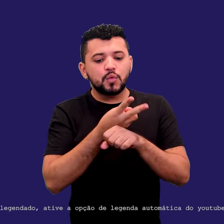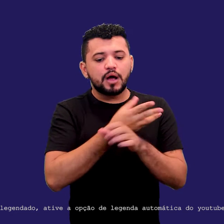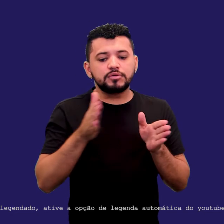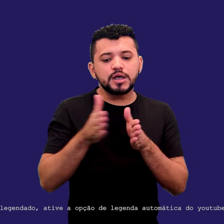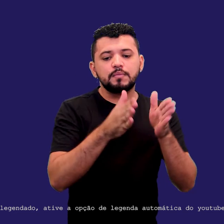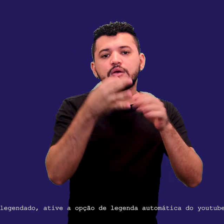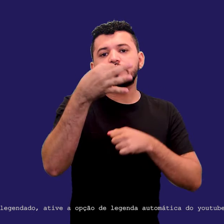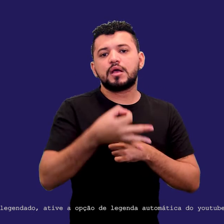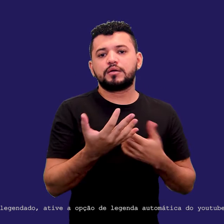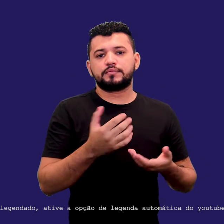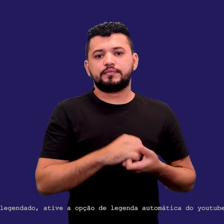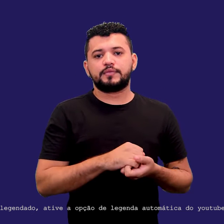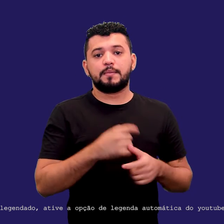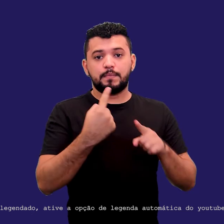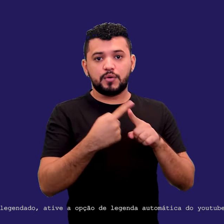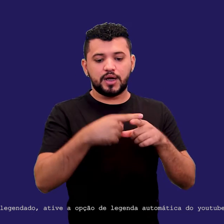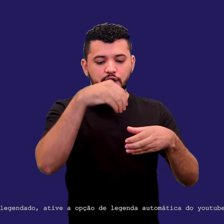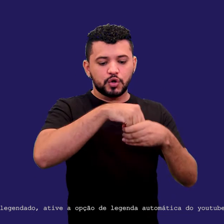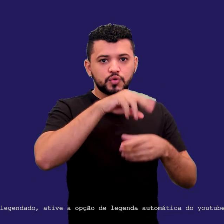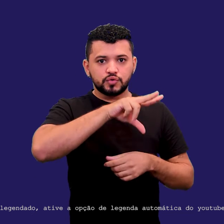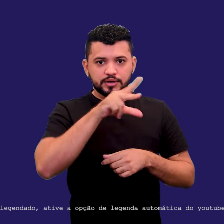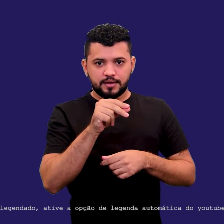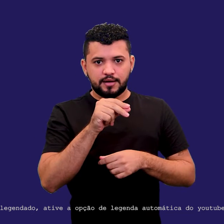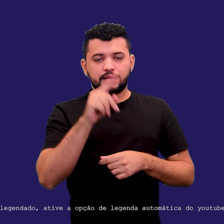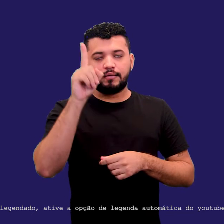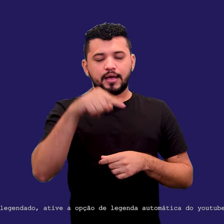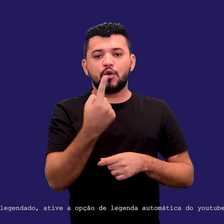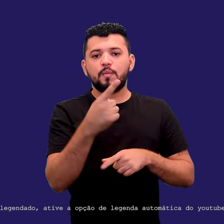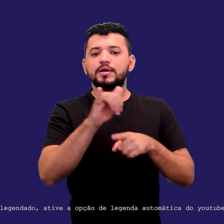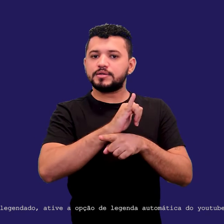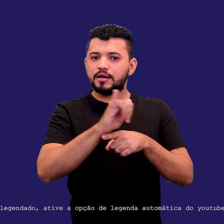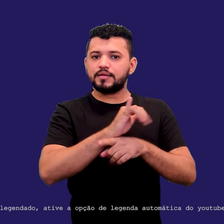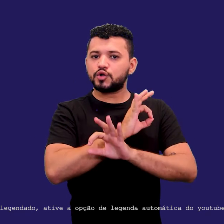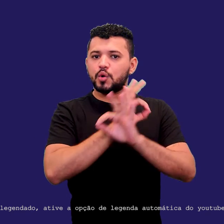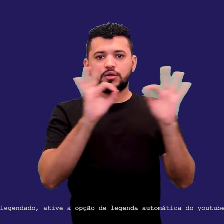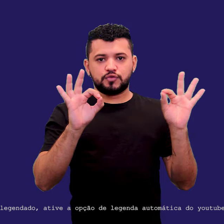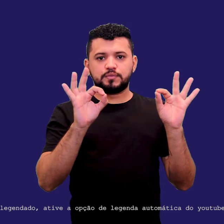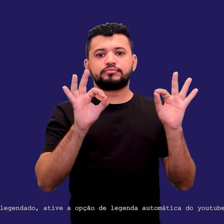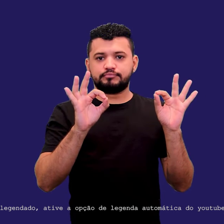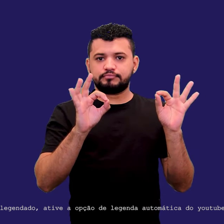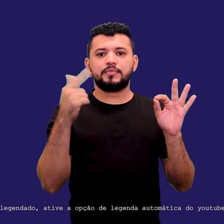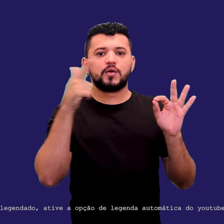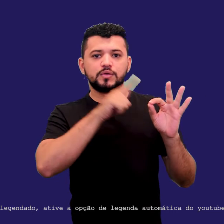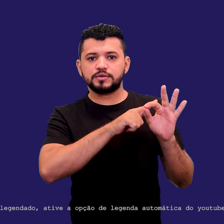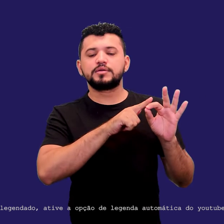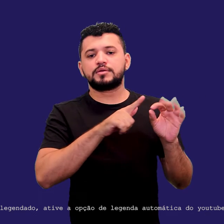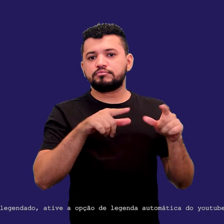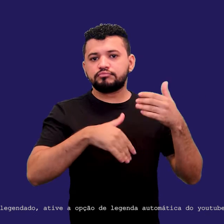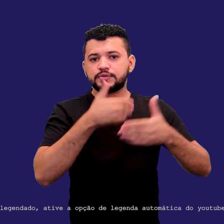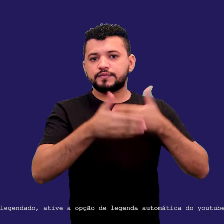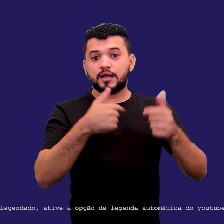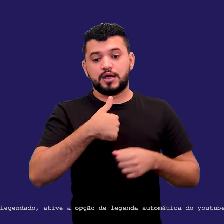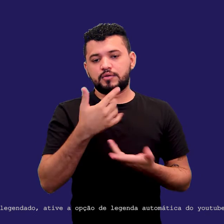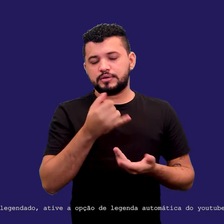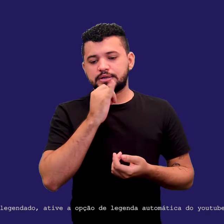SENAC, o SENAC é uma das estratégias excelentes para isso. Nós estamos falando, por exemplo, eu sou professor dos